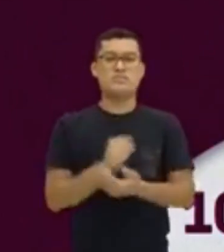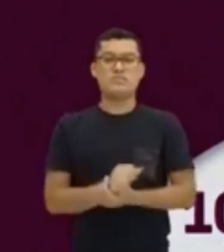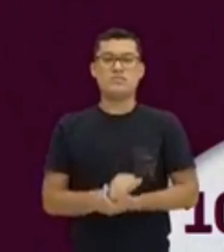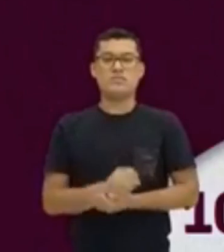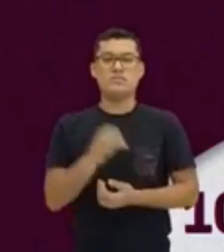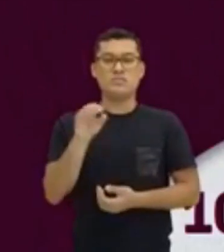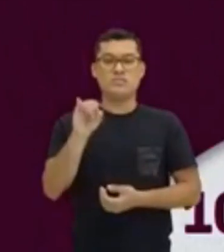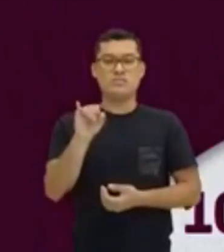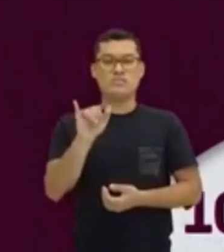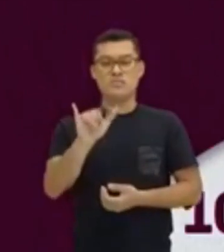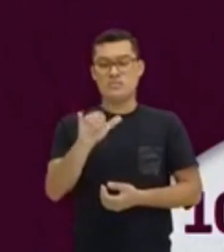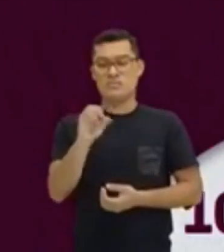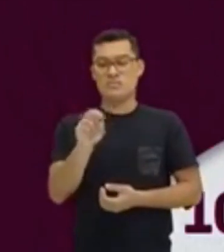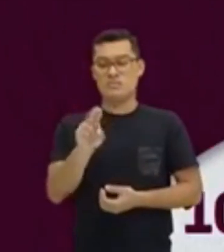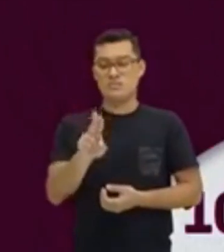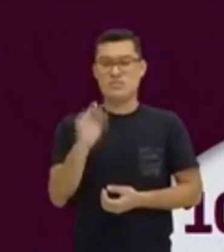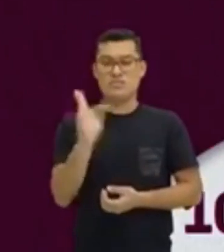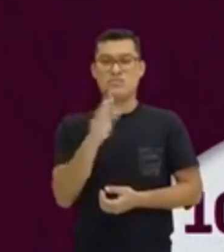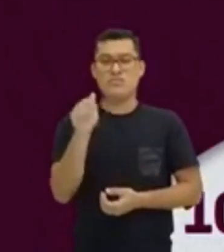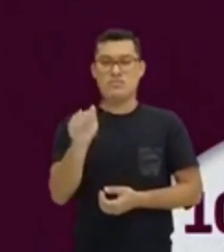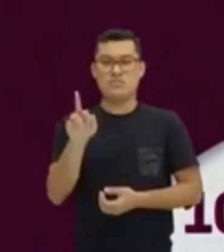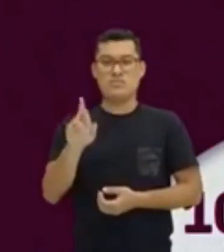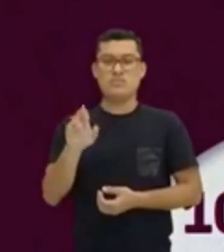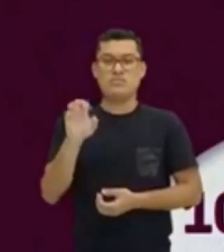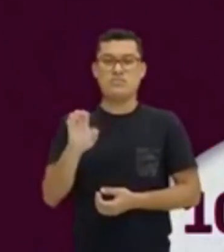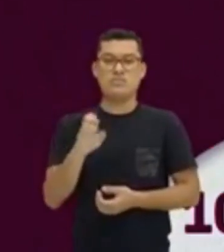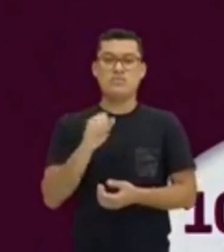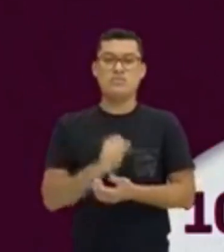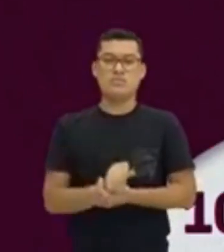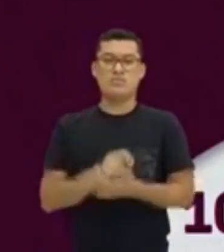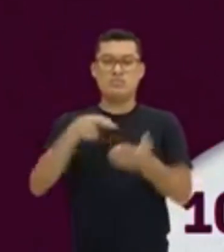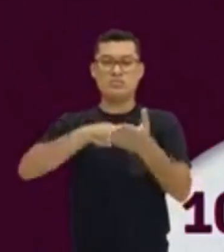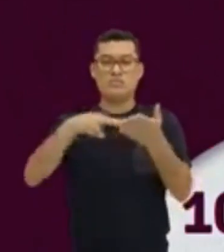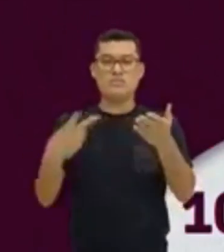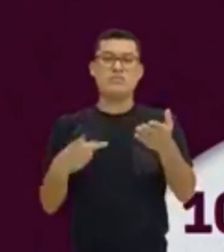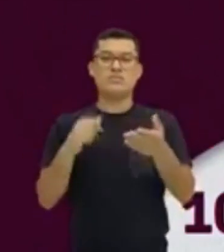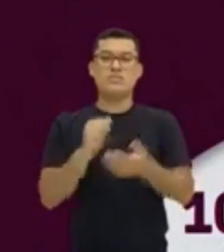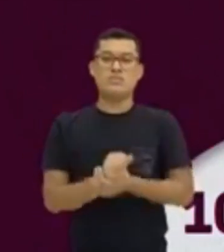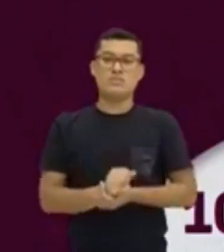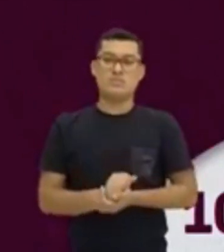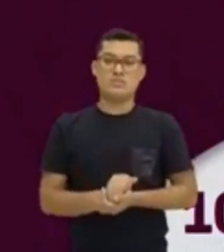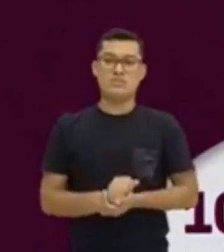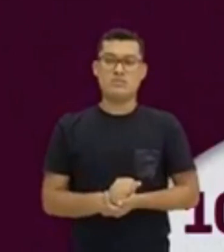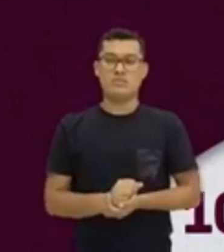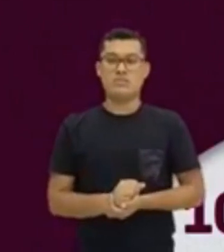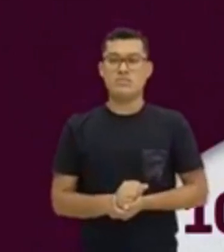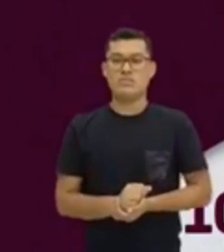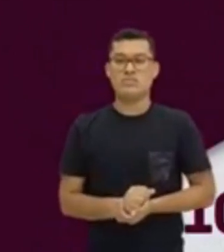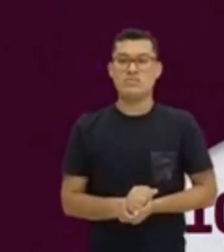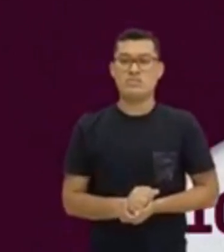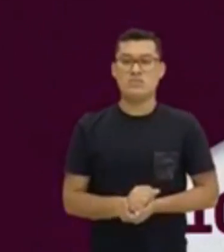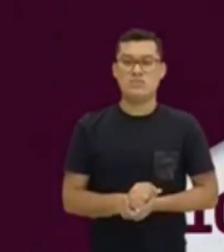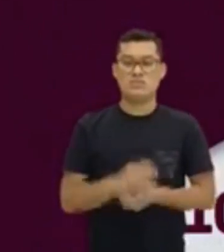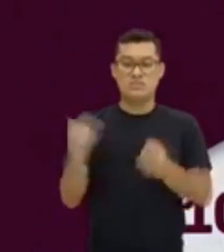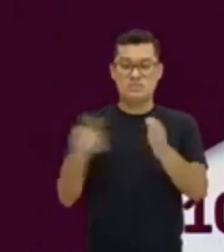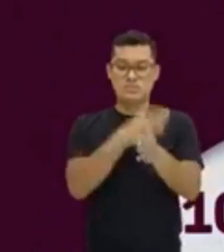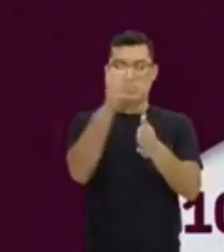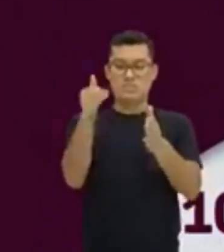You are. Aí, na tradução, seria nós somos,